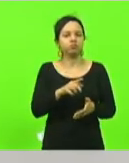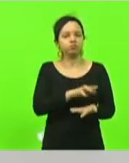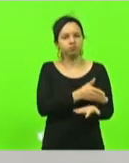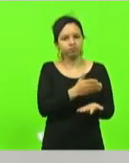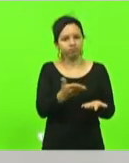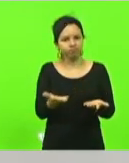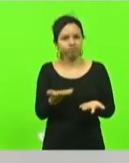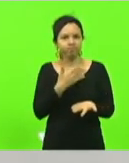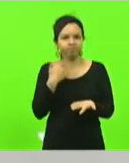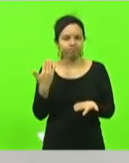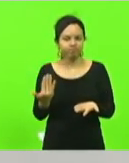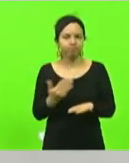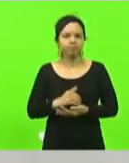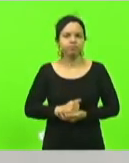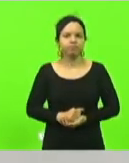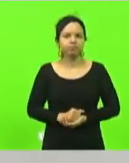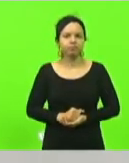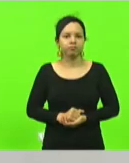enfim